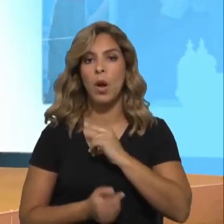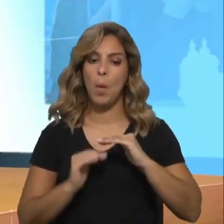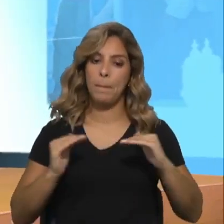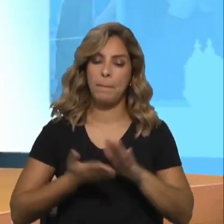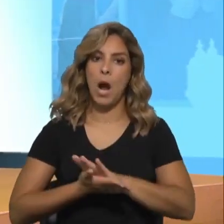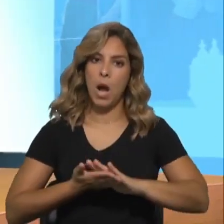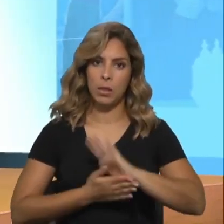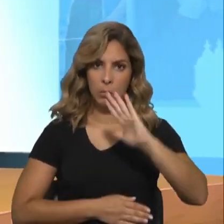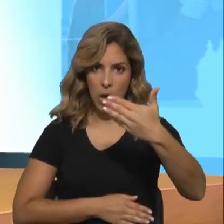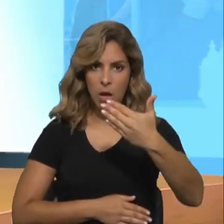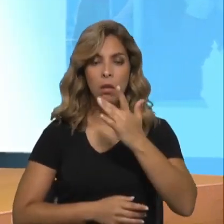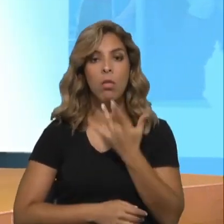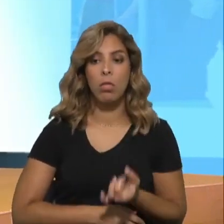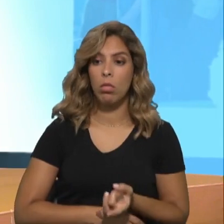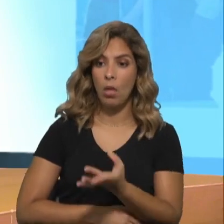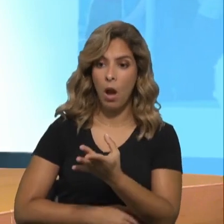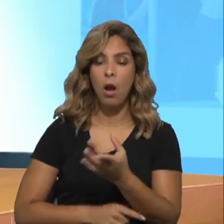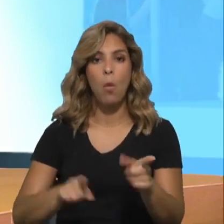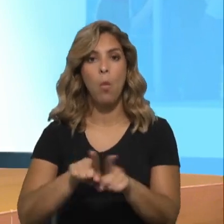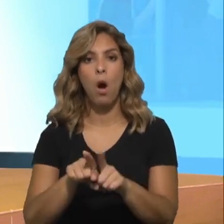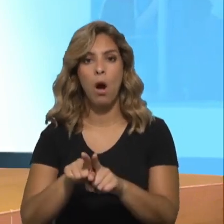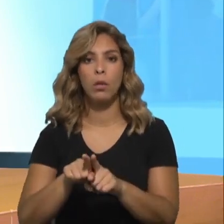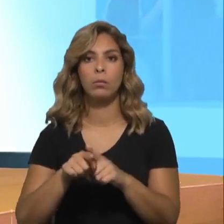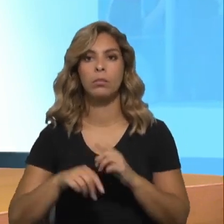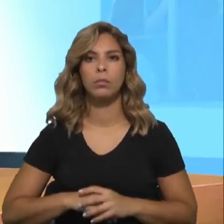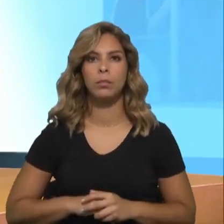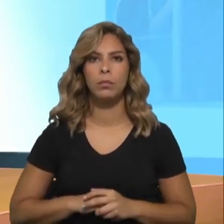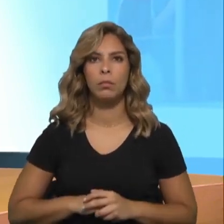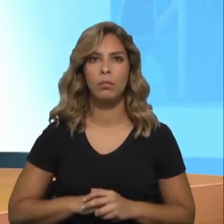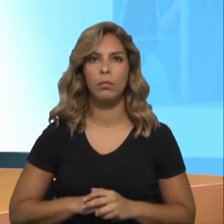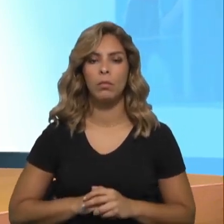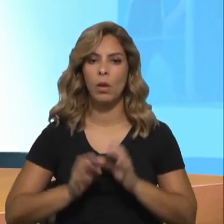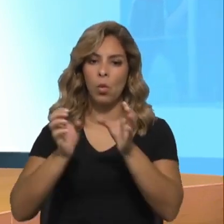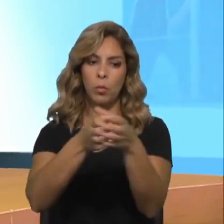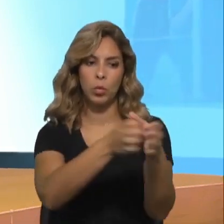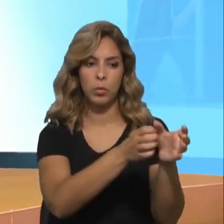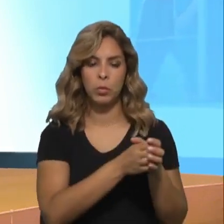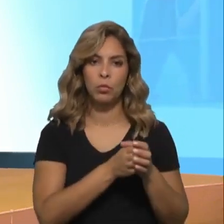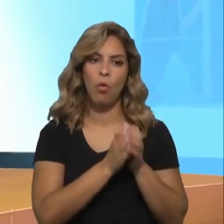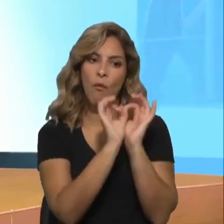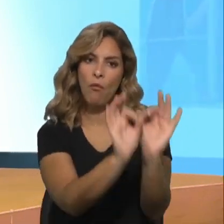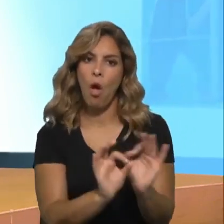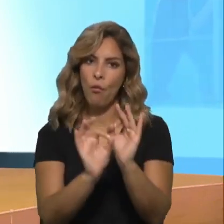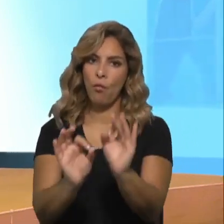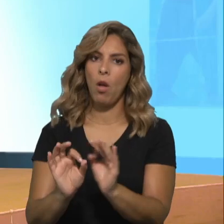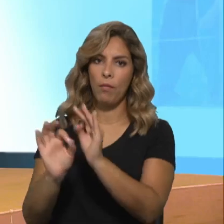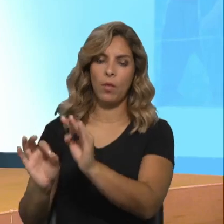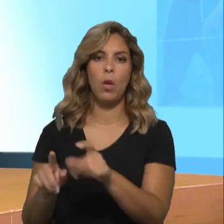autonomizadas. E, para isso, contamos muito com aquilo que são as comunidades de hospitalidade. No fundo, que é